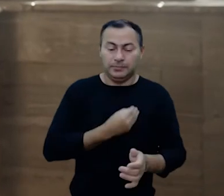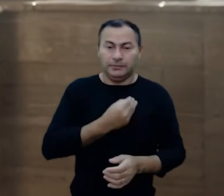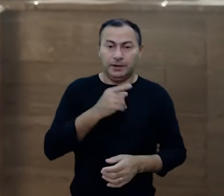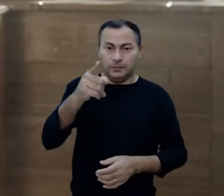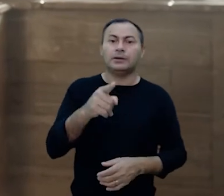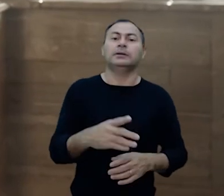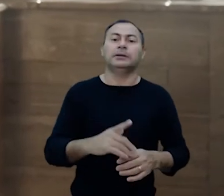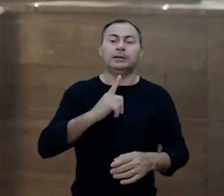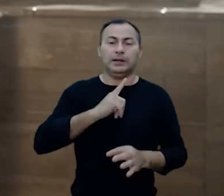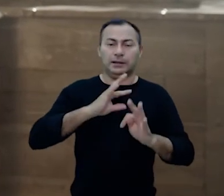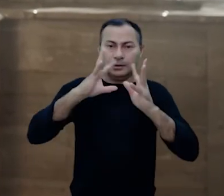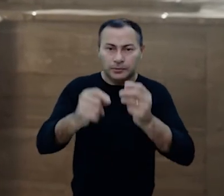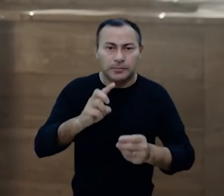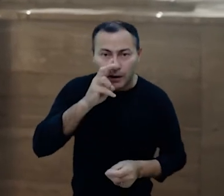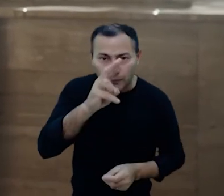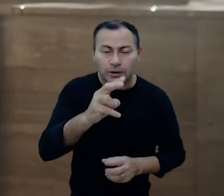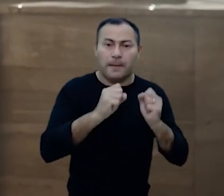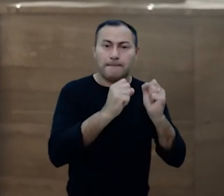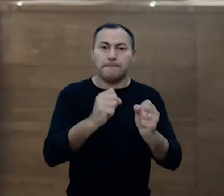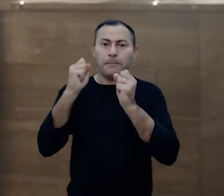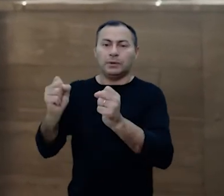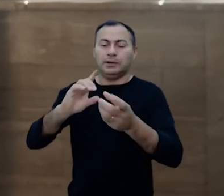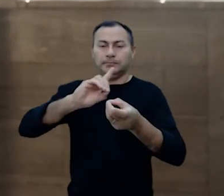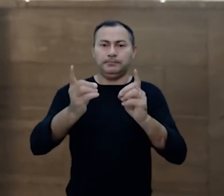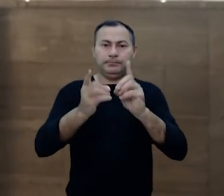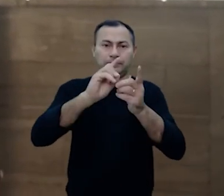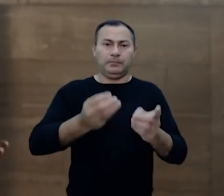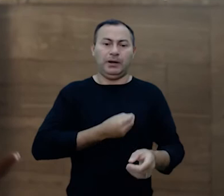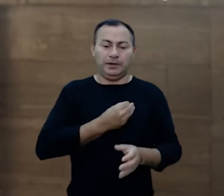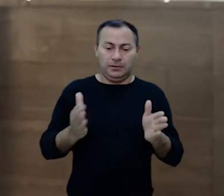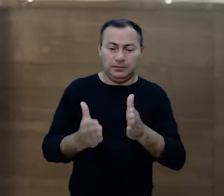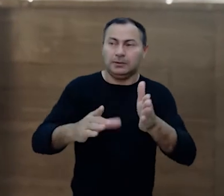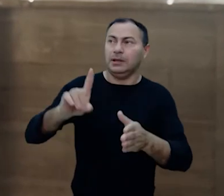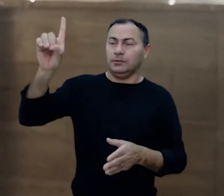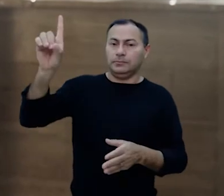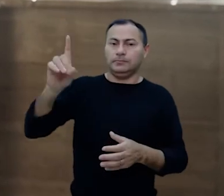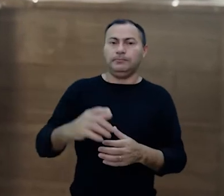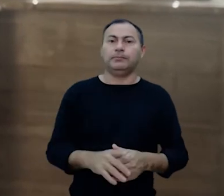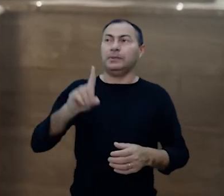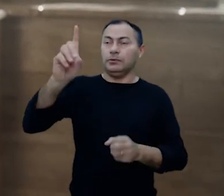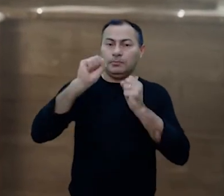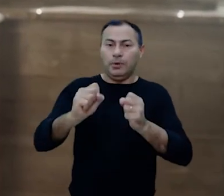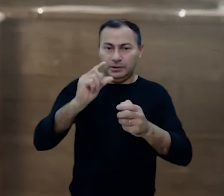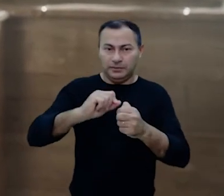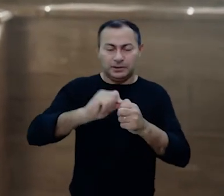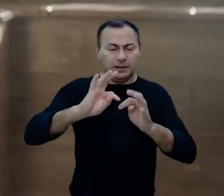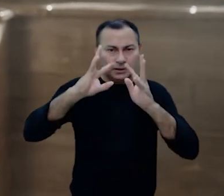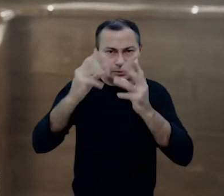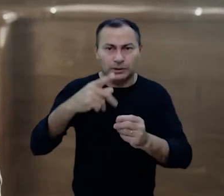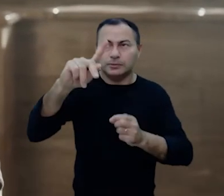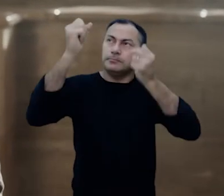Cristo está vivendo em você você tem toda a força e poder e dinâmica para viver no caminho de Deus. Deus pode